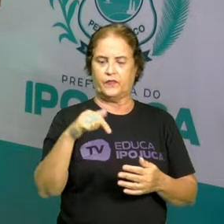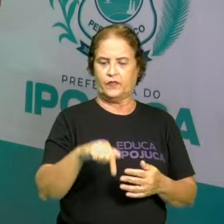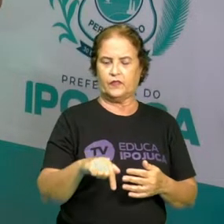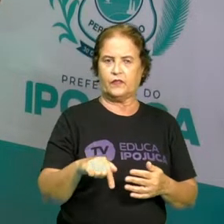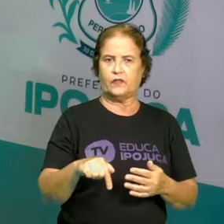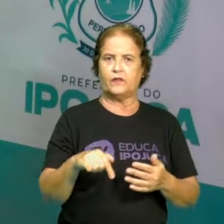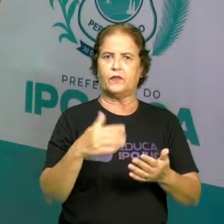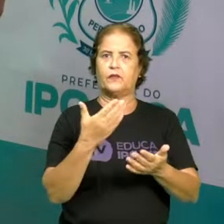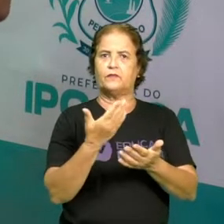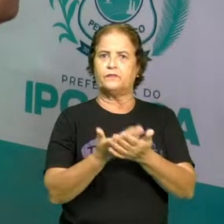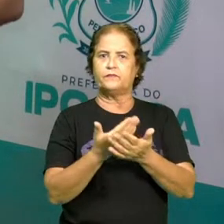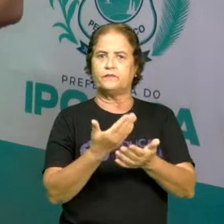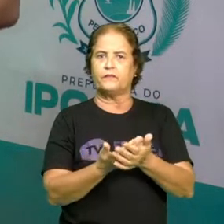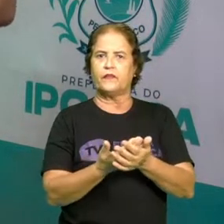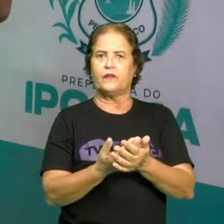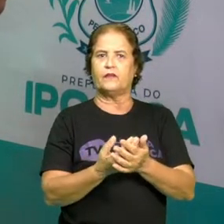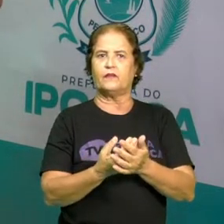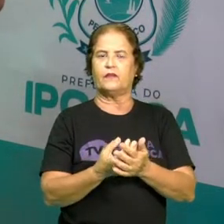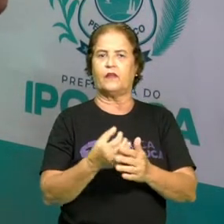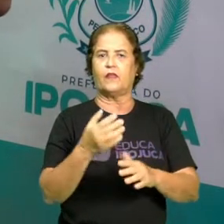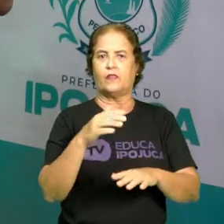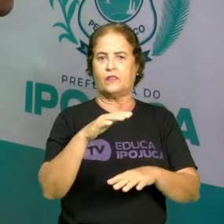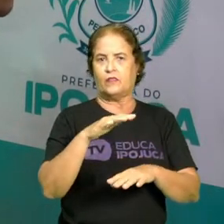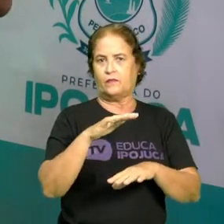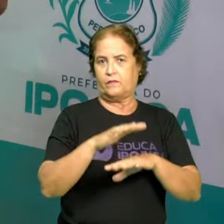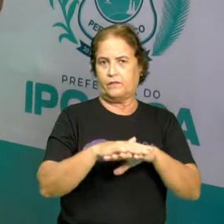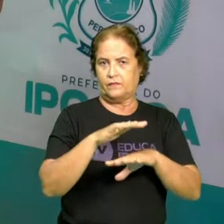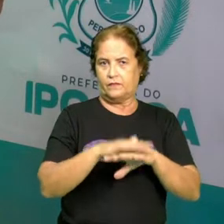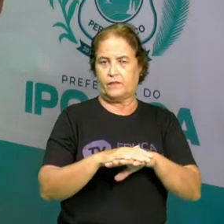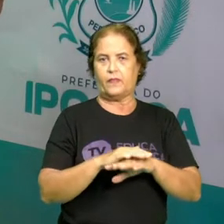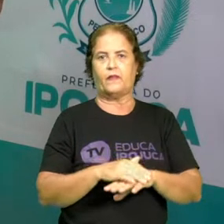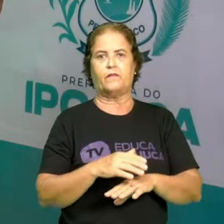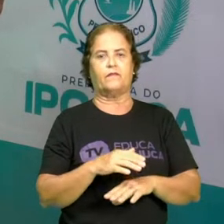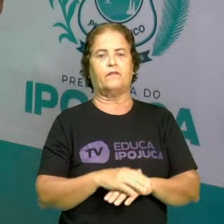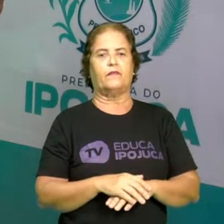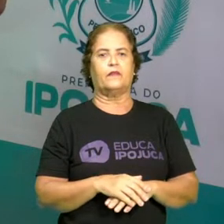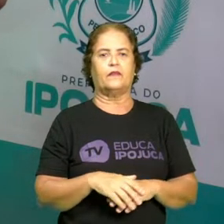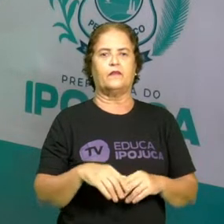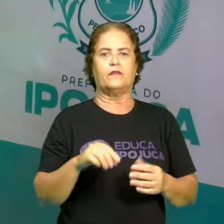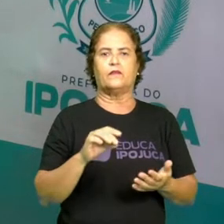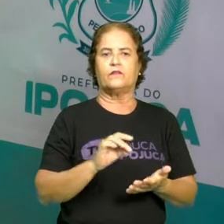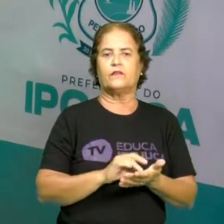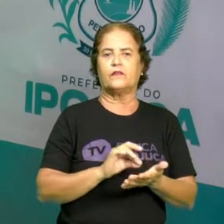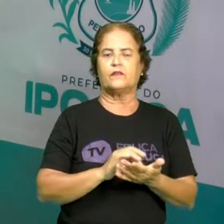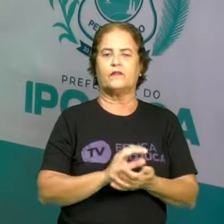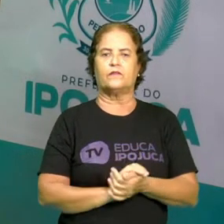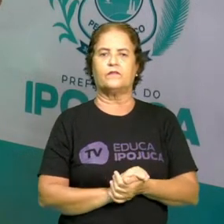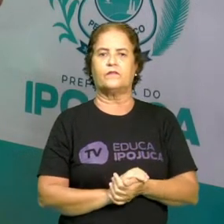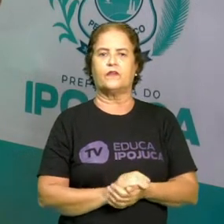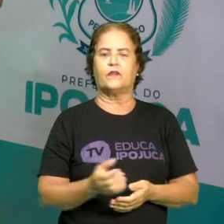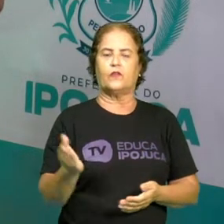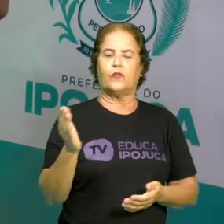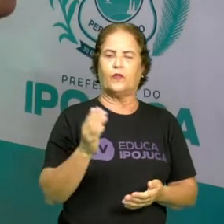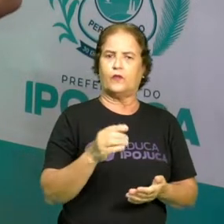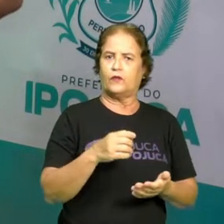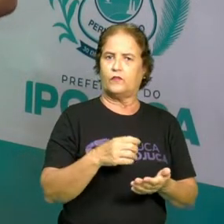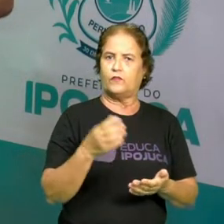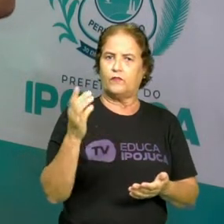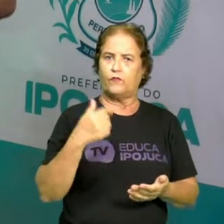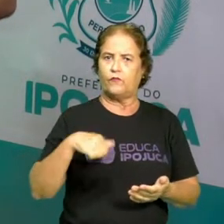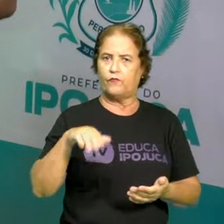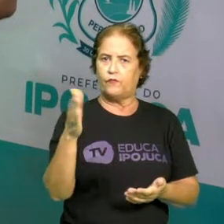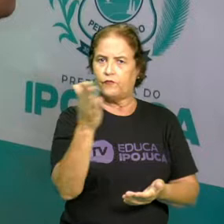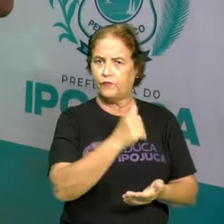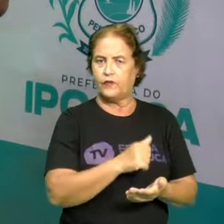aula com a disciplina Matemática. É isso mesmo, pessoal. Iremos estudar a segunda aula de